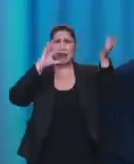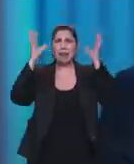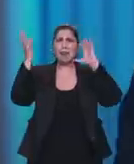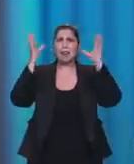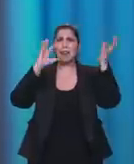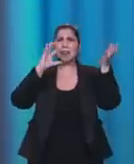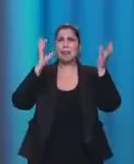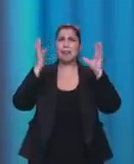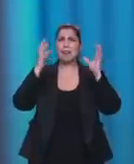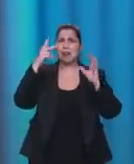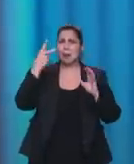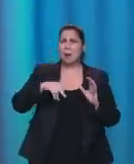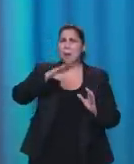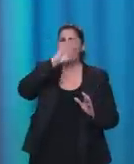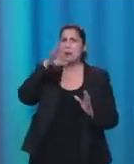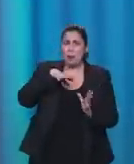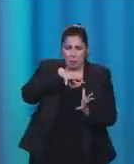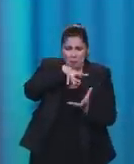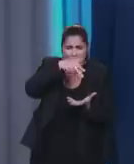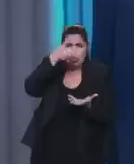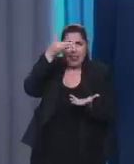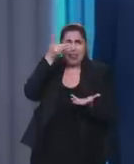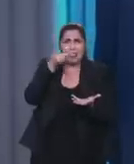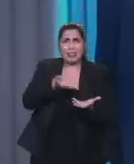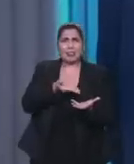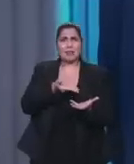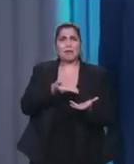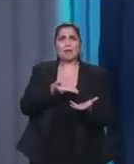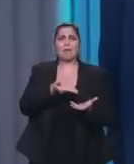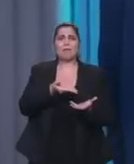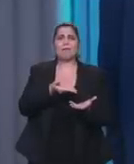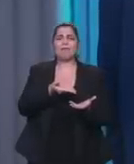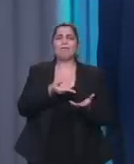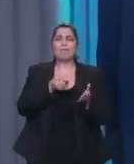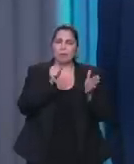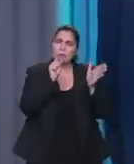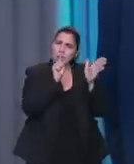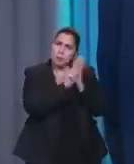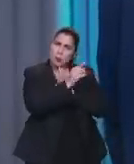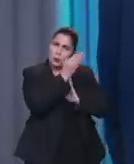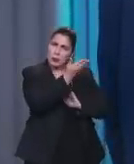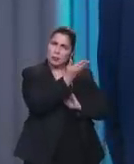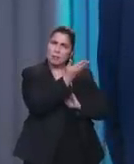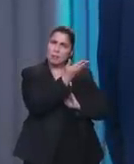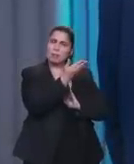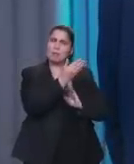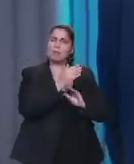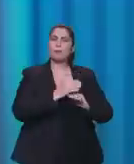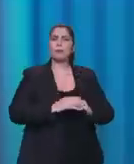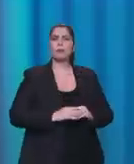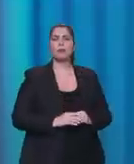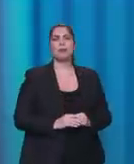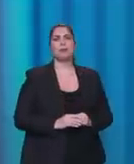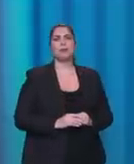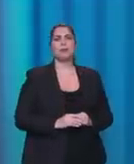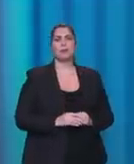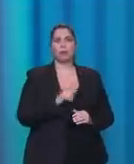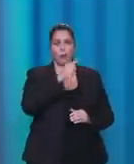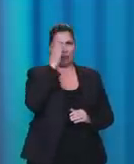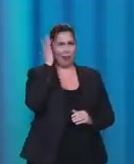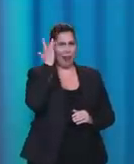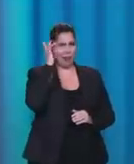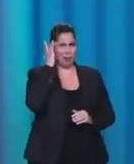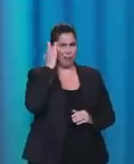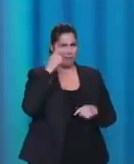problema do Brasil, é um problema do planeta Terra. Então, a pergunta que eu queria te fazer é o seguinte. Você acha que é